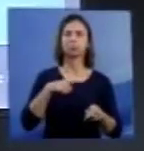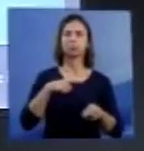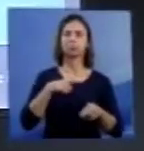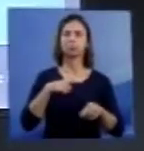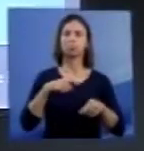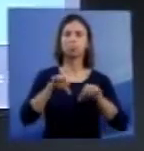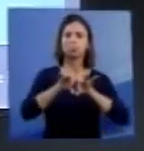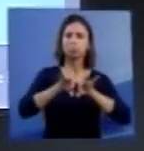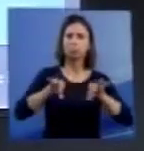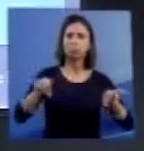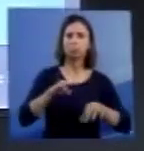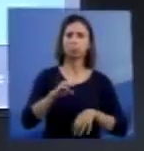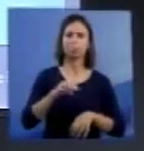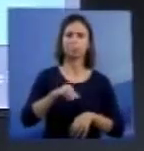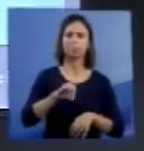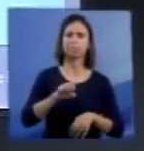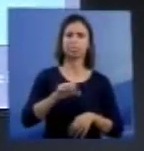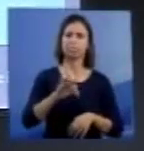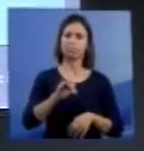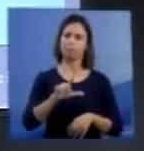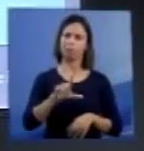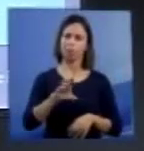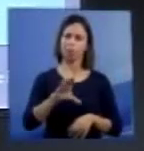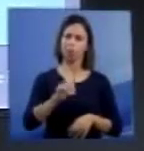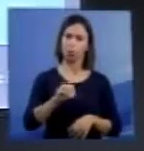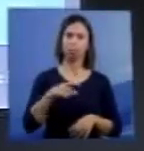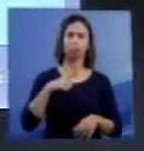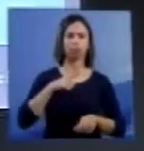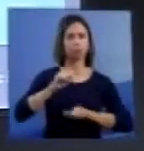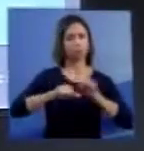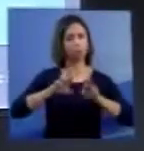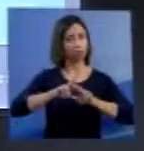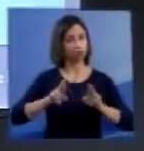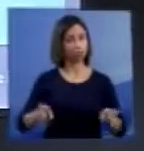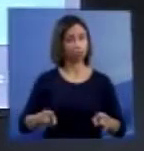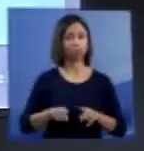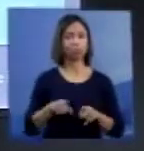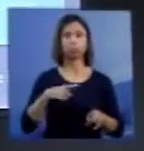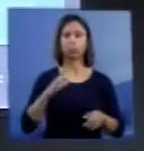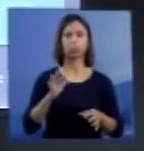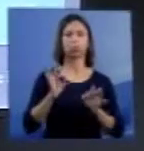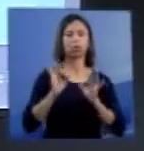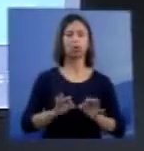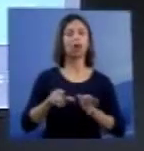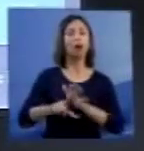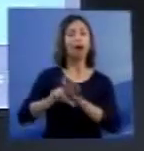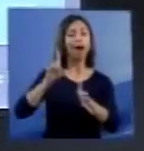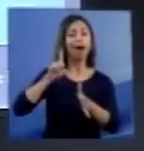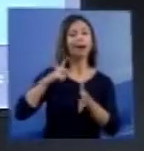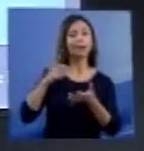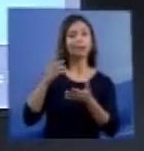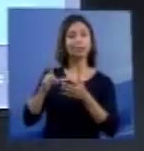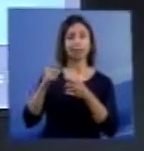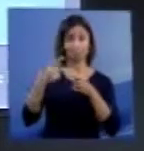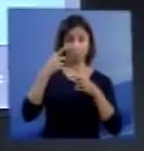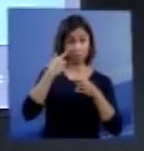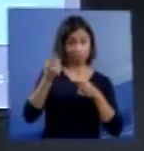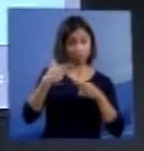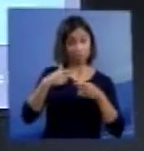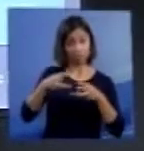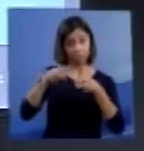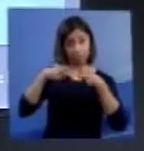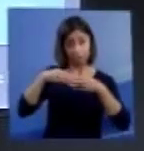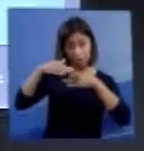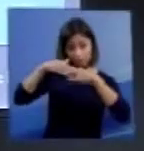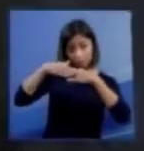pequena porção do mesencefalo que apresenta formato irregular e alterado, sem evidência de alteração do sinal no interior. A partir deste nível, cranialmente